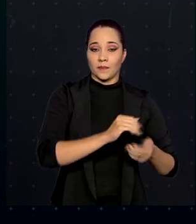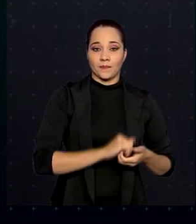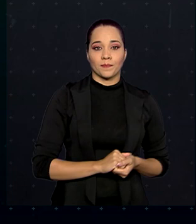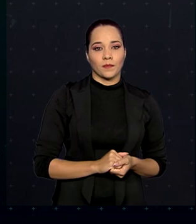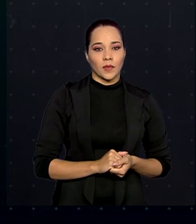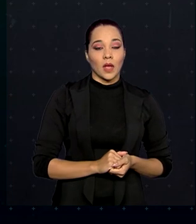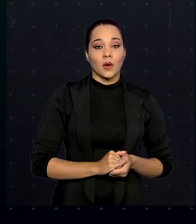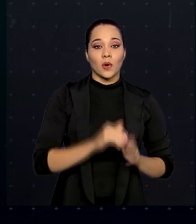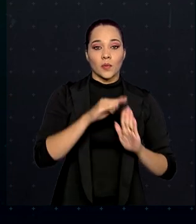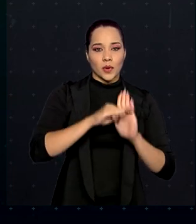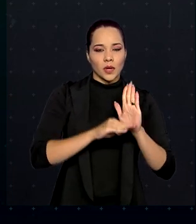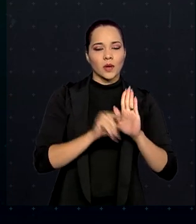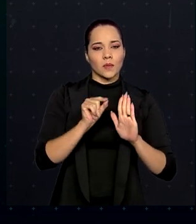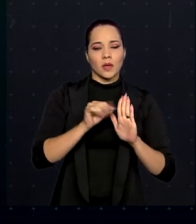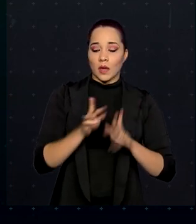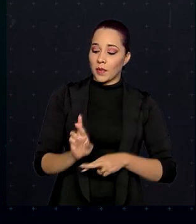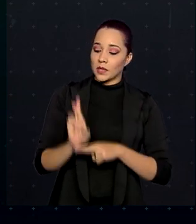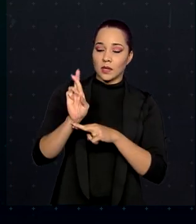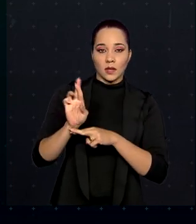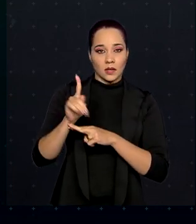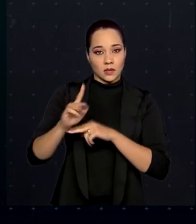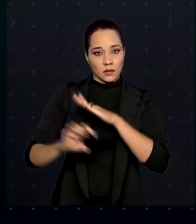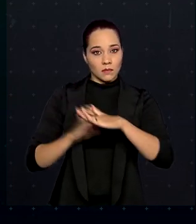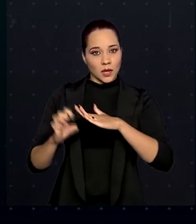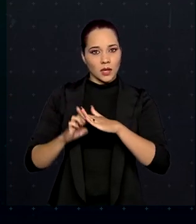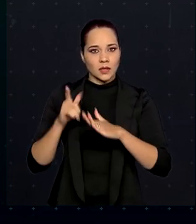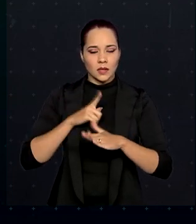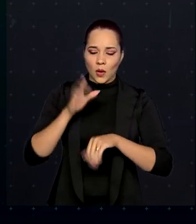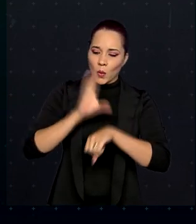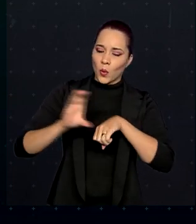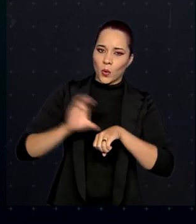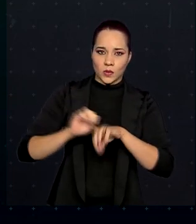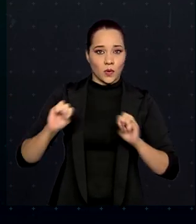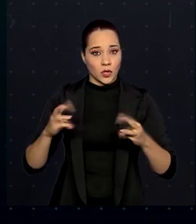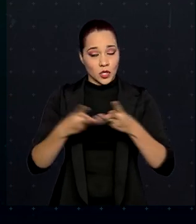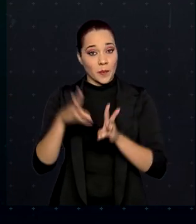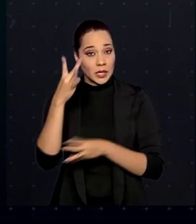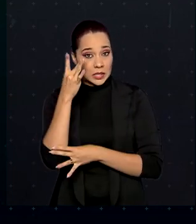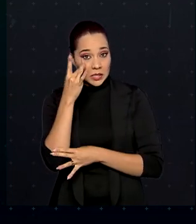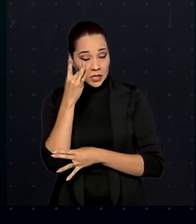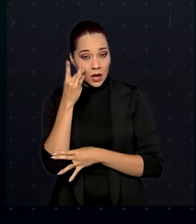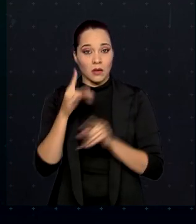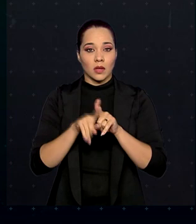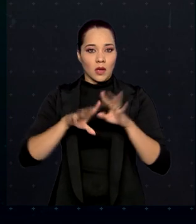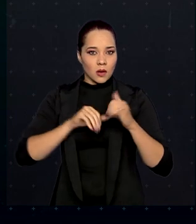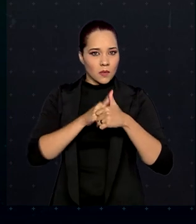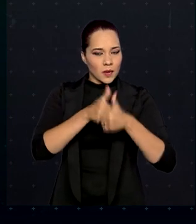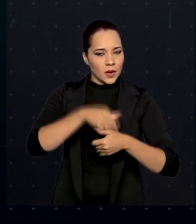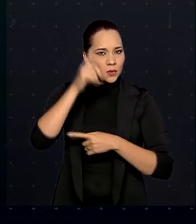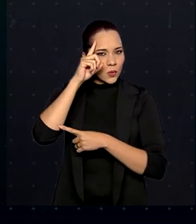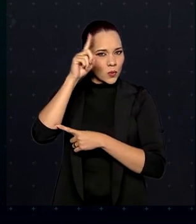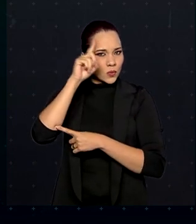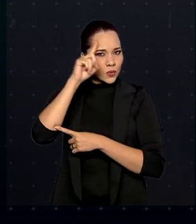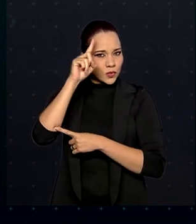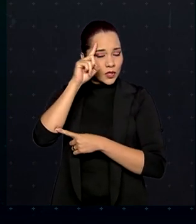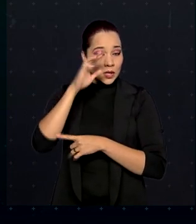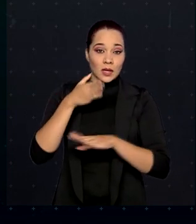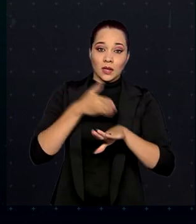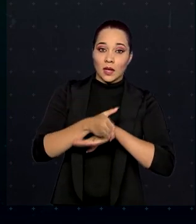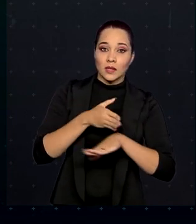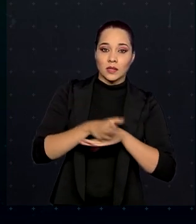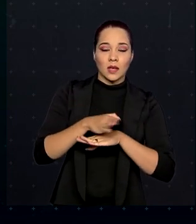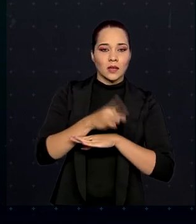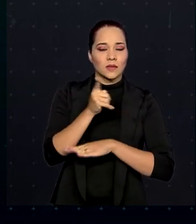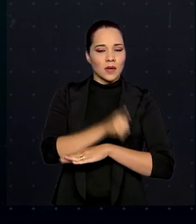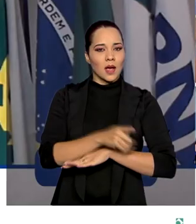programa, os representantes das empresas passam por workshops presenciais, acompanhamento no dia a dia e têm acesso a